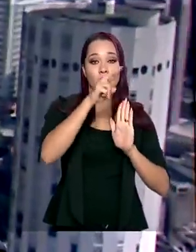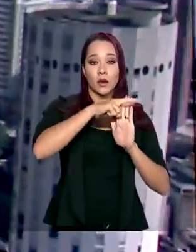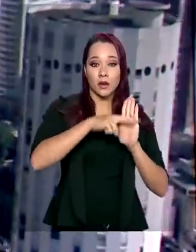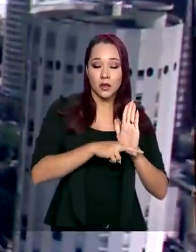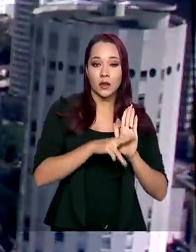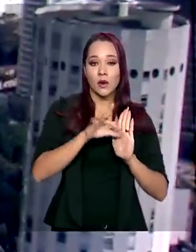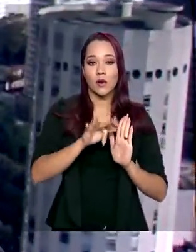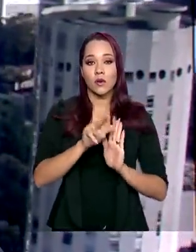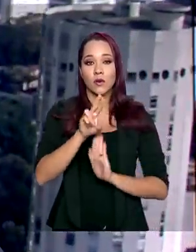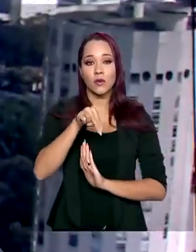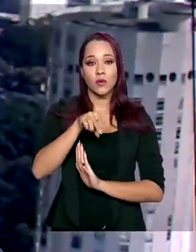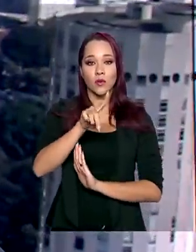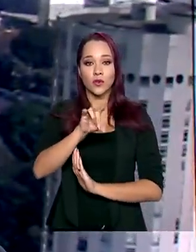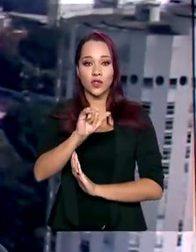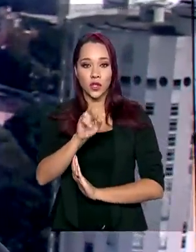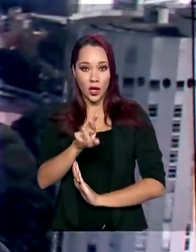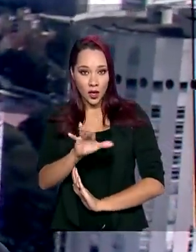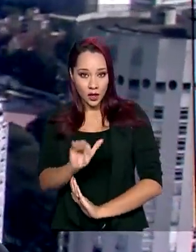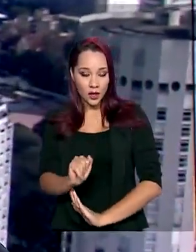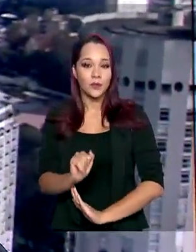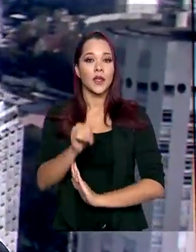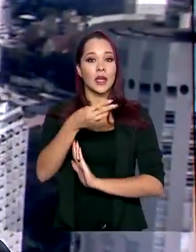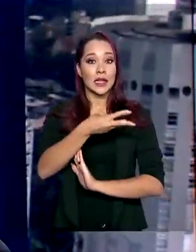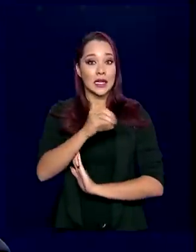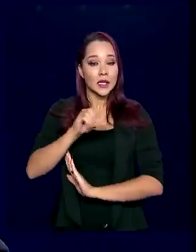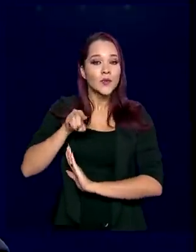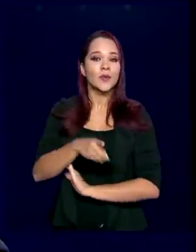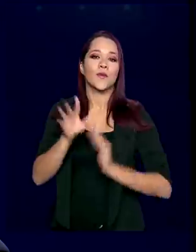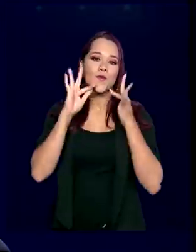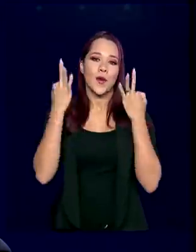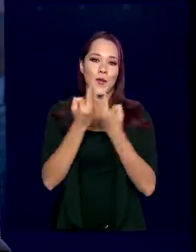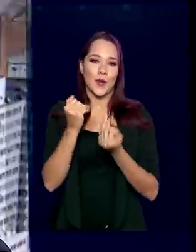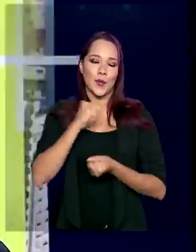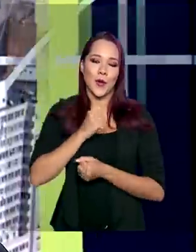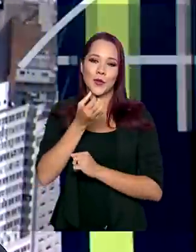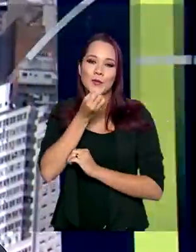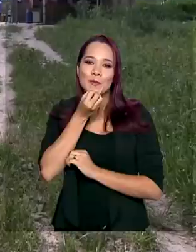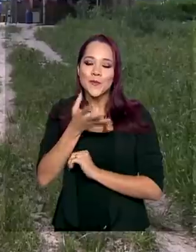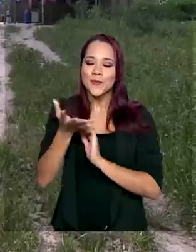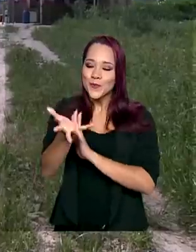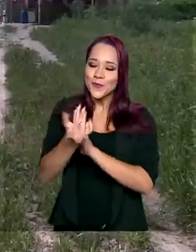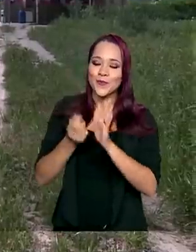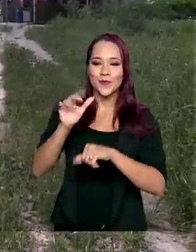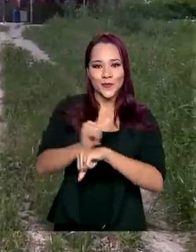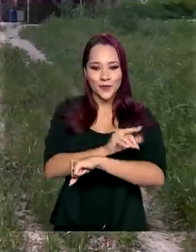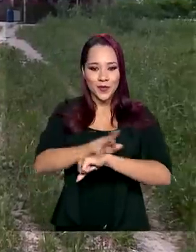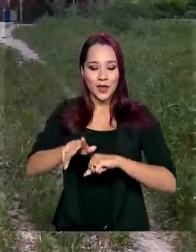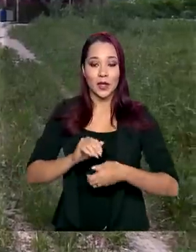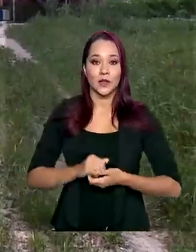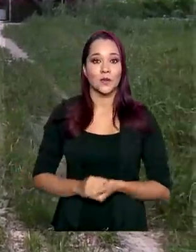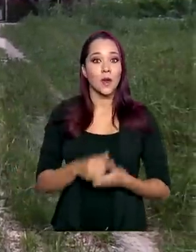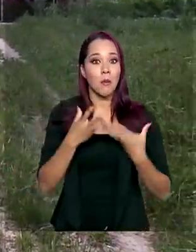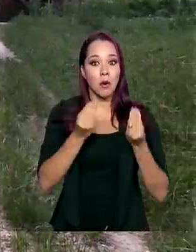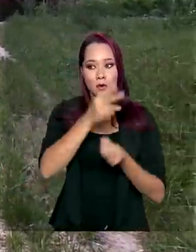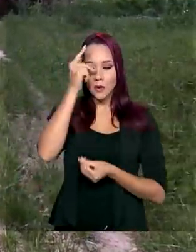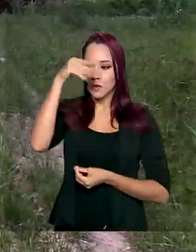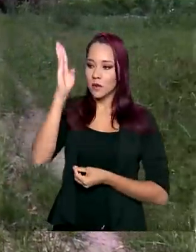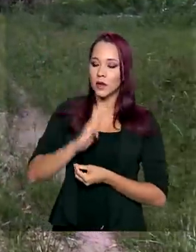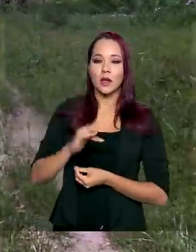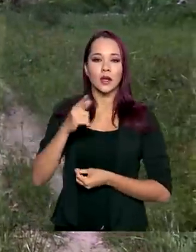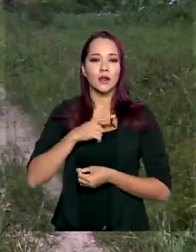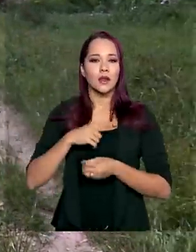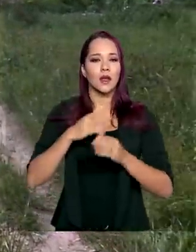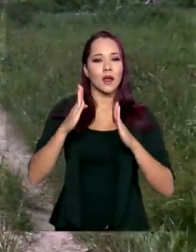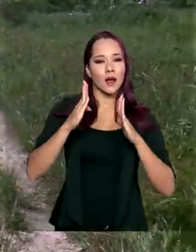fundiária. 300 mil famílias podem ser beneficiadas com a medida. Muitos brasileiros que vivem em propriedades